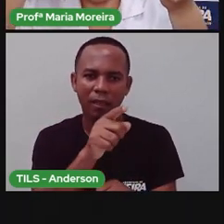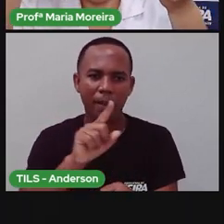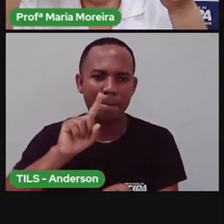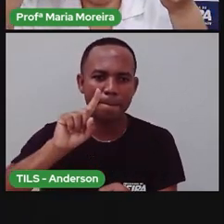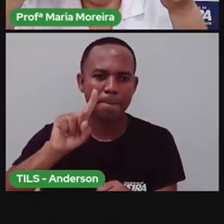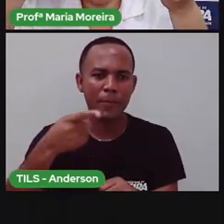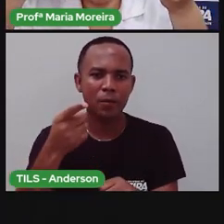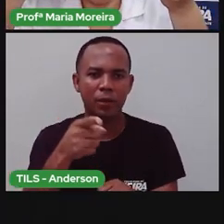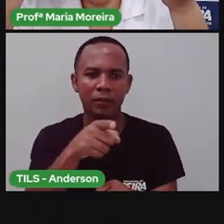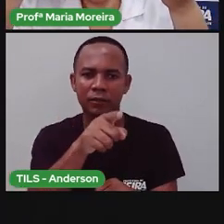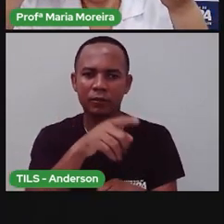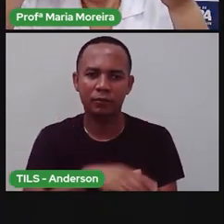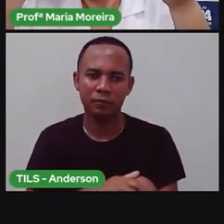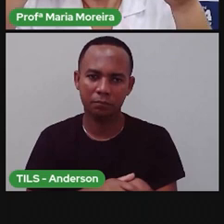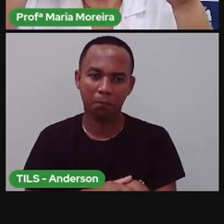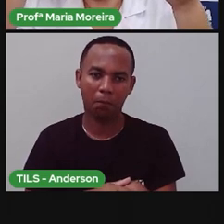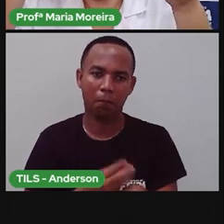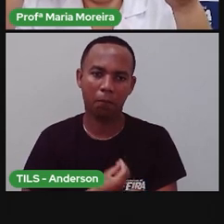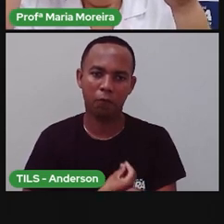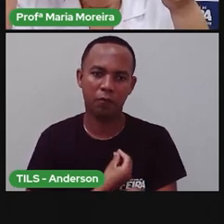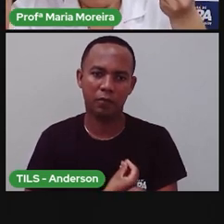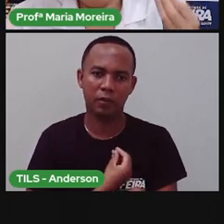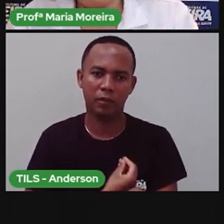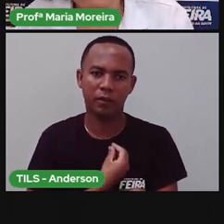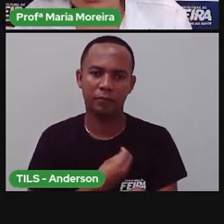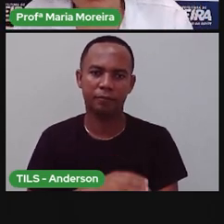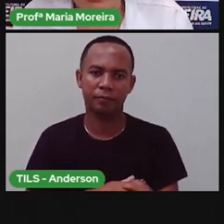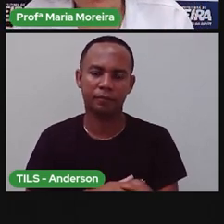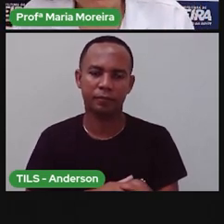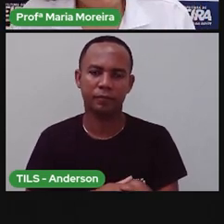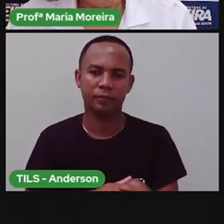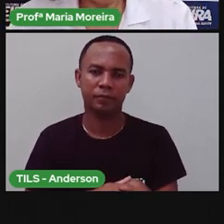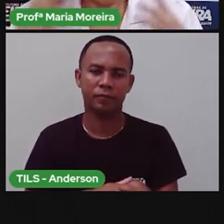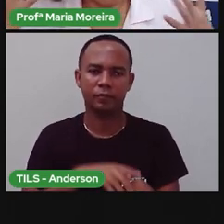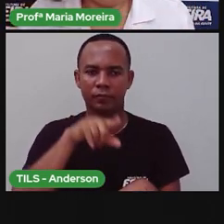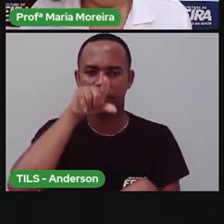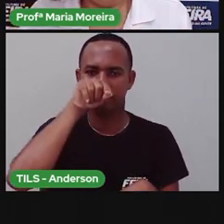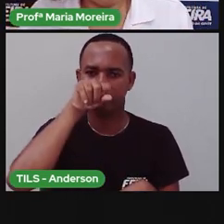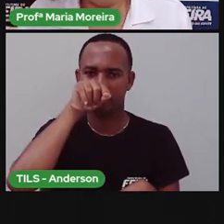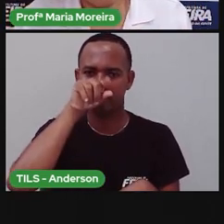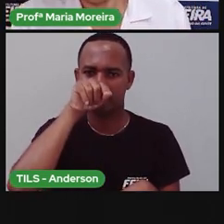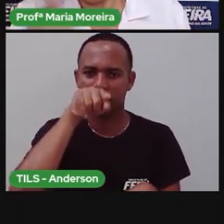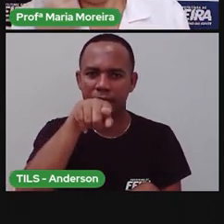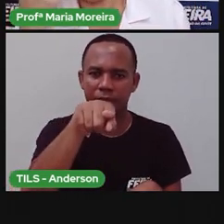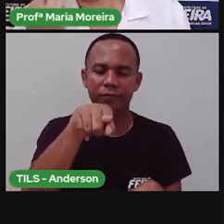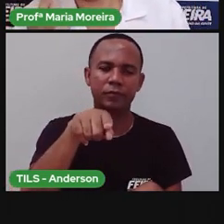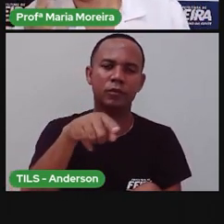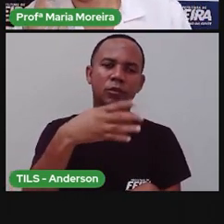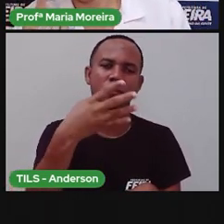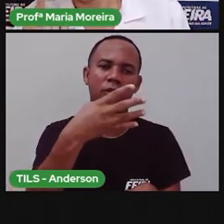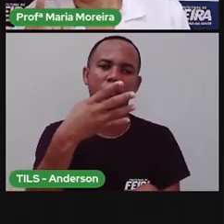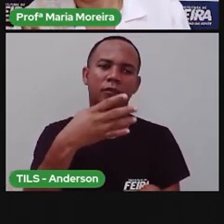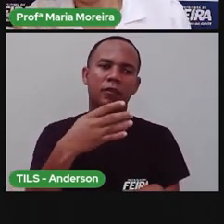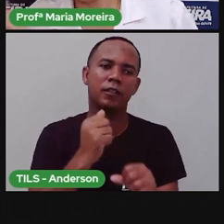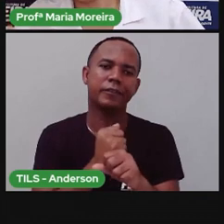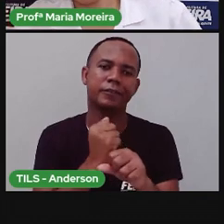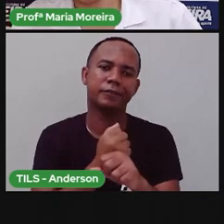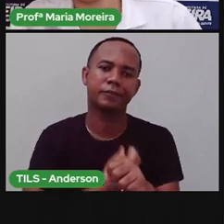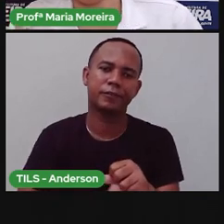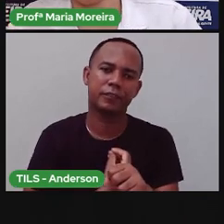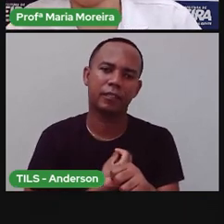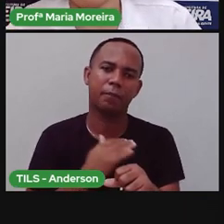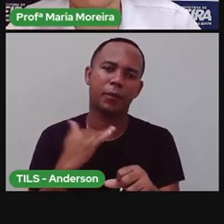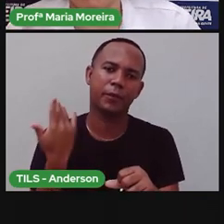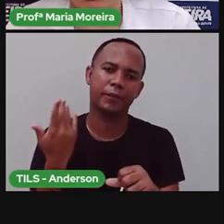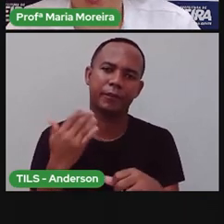E um beija-flor, né? Que tem o quê? Quatro anos de vida. Vocês já pararam pra pensar ao seu redor, né? Os